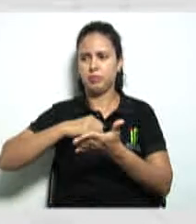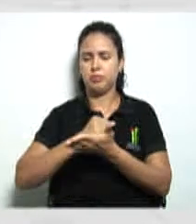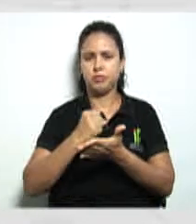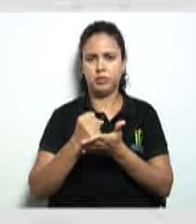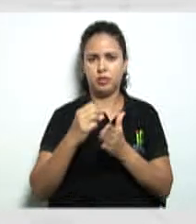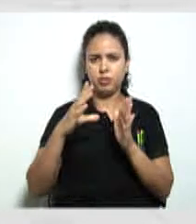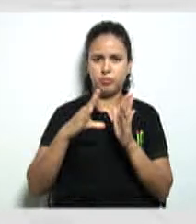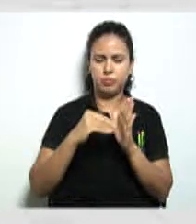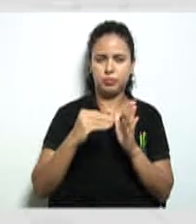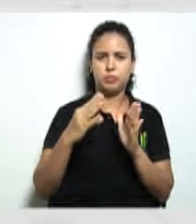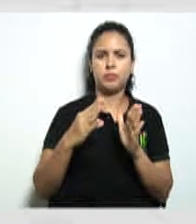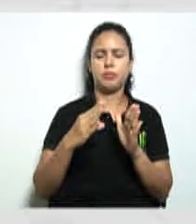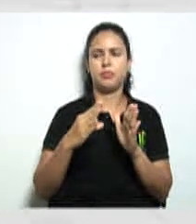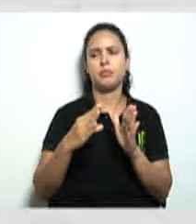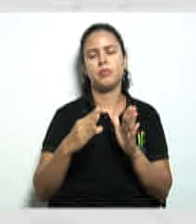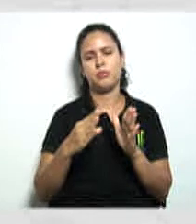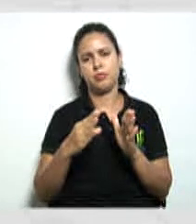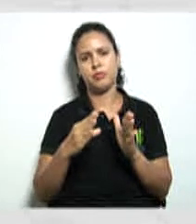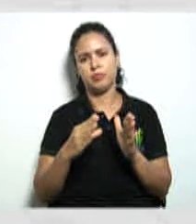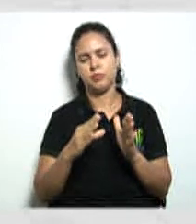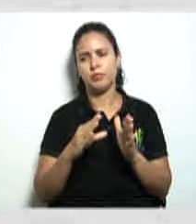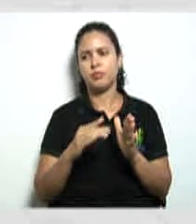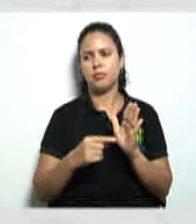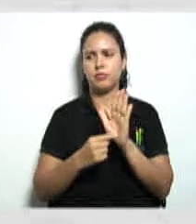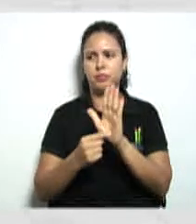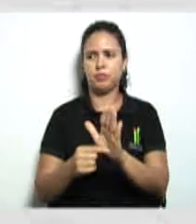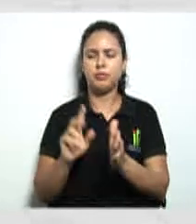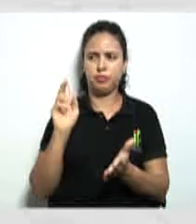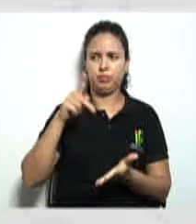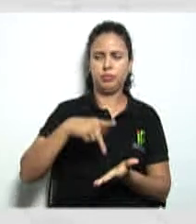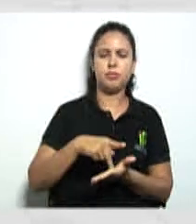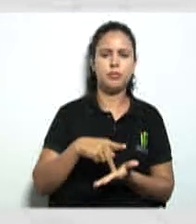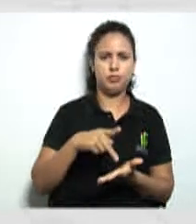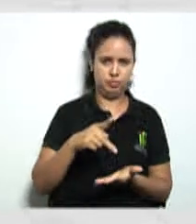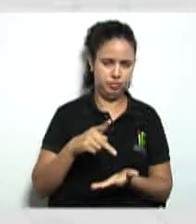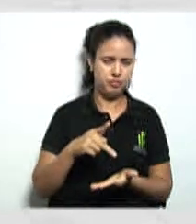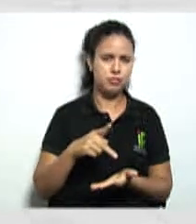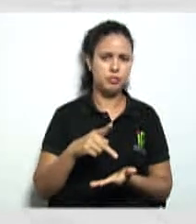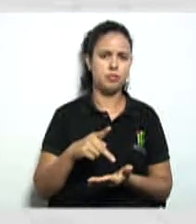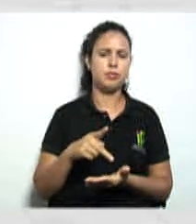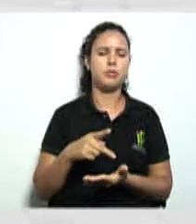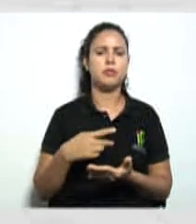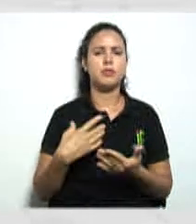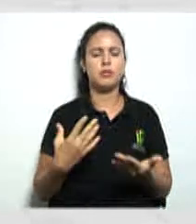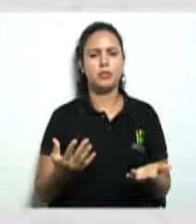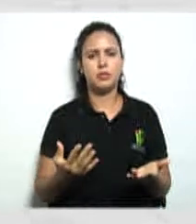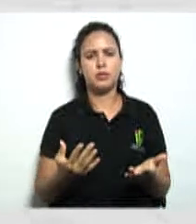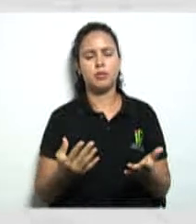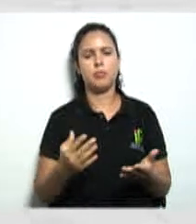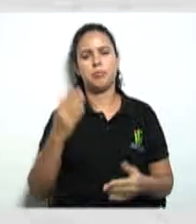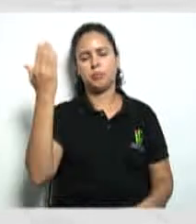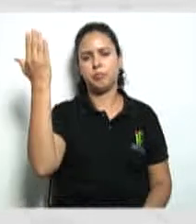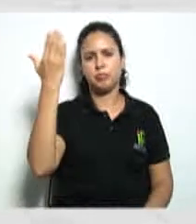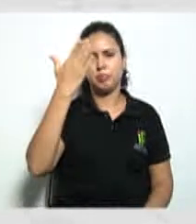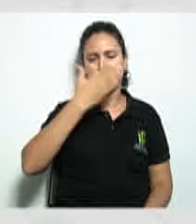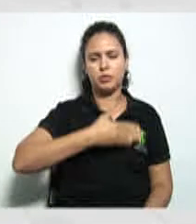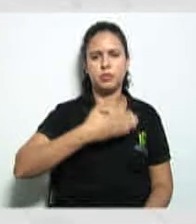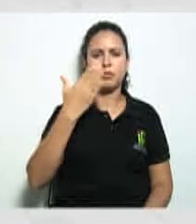cópia leva o documento original e pede para o tabelão fazer a autenticação daquele documento que é para estar comprovando